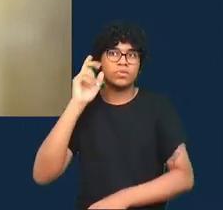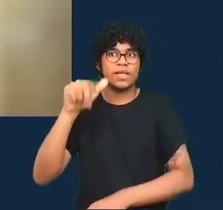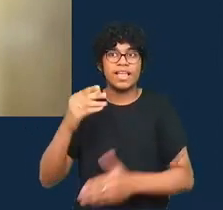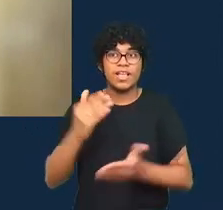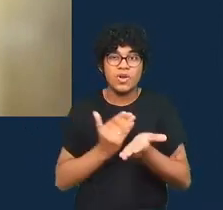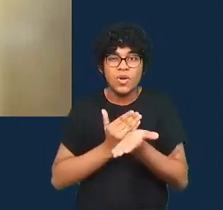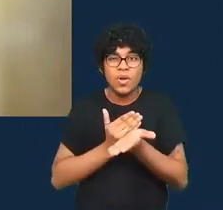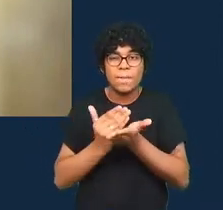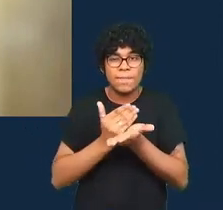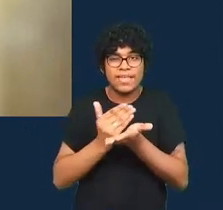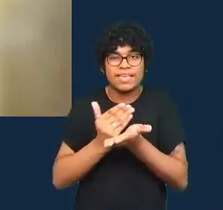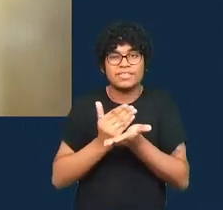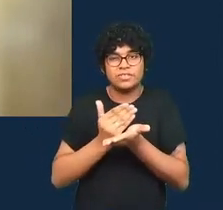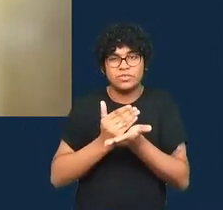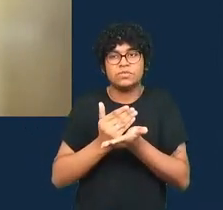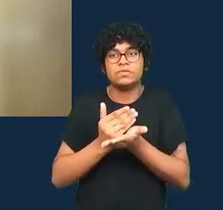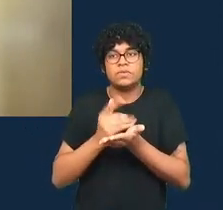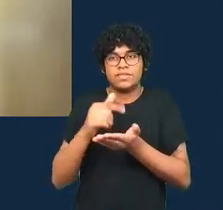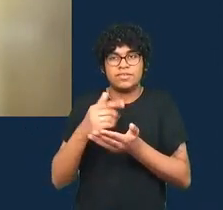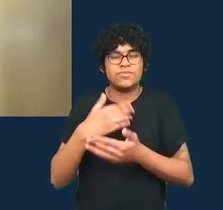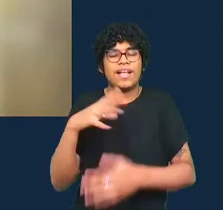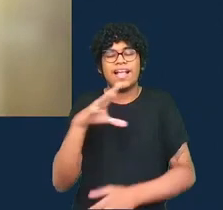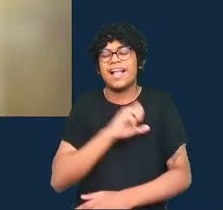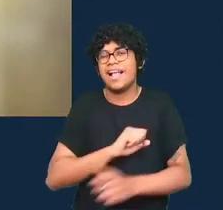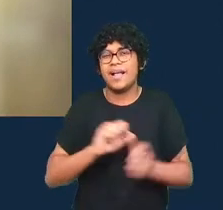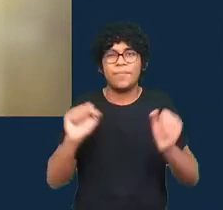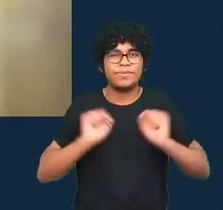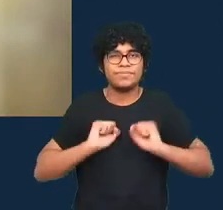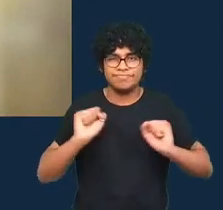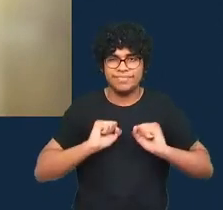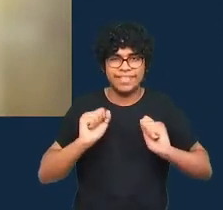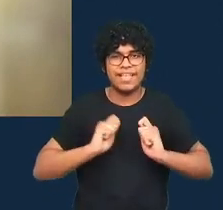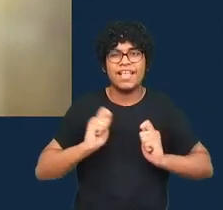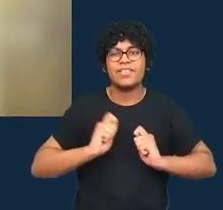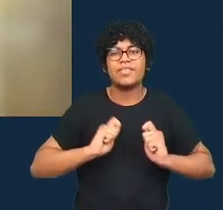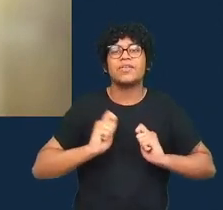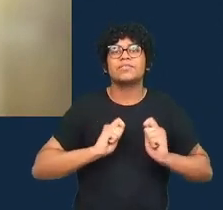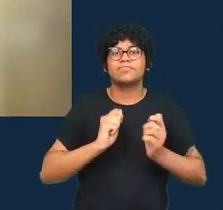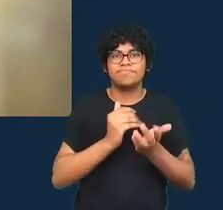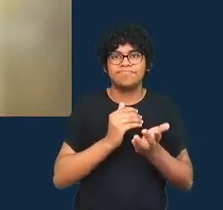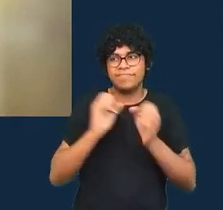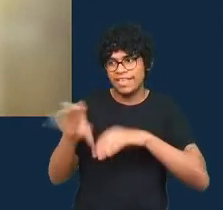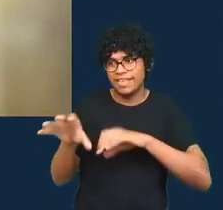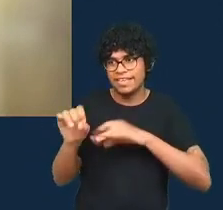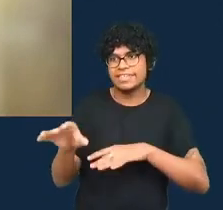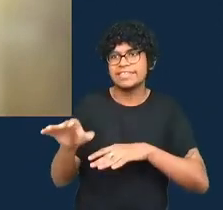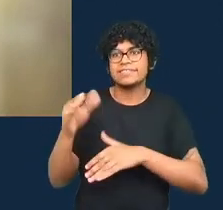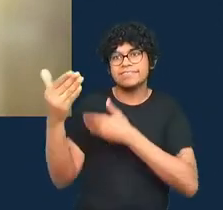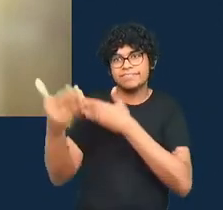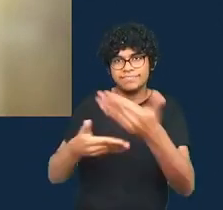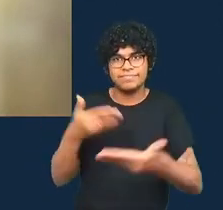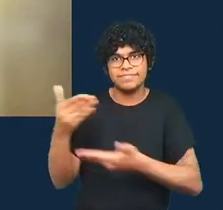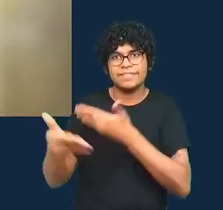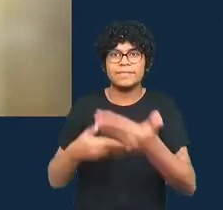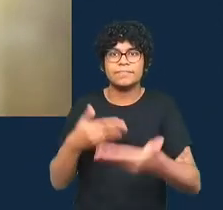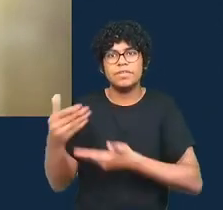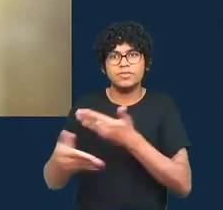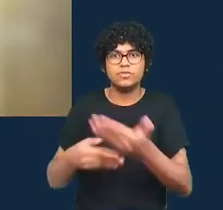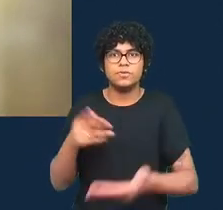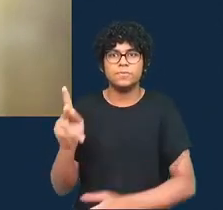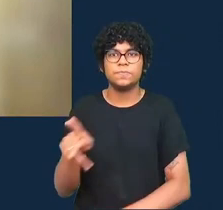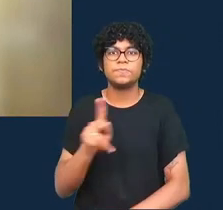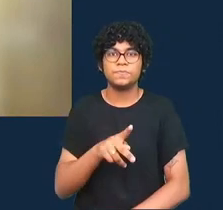eu adoro ensinar adoro lecionar e os alunos estão cada vez mais entusiasmados a cada ano então a gente